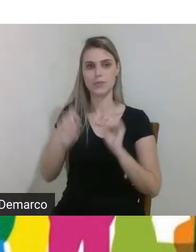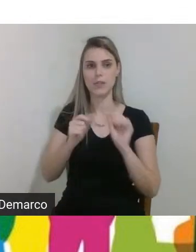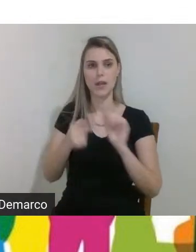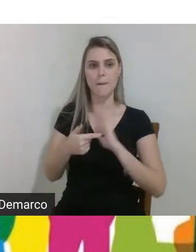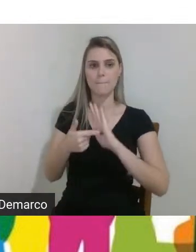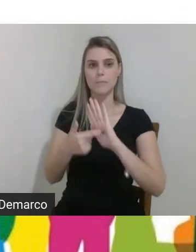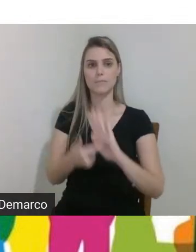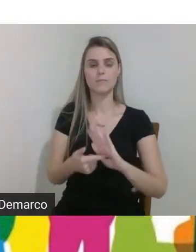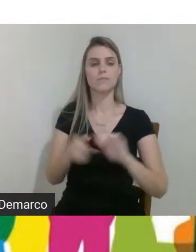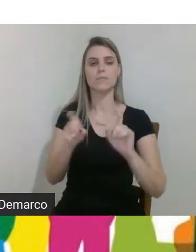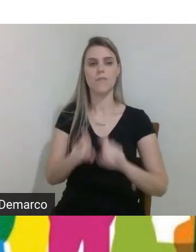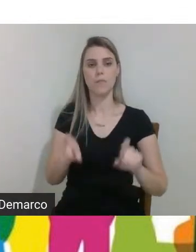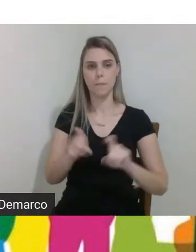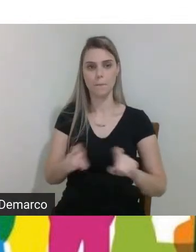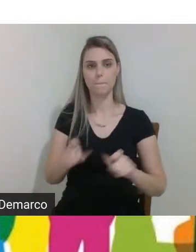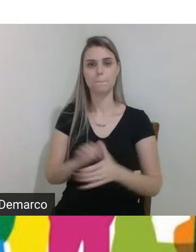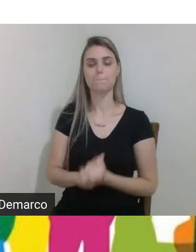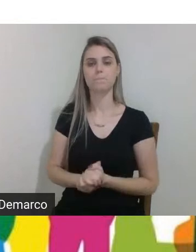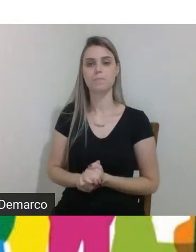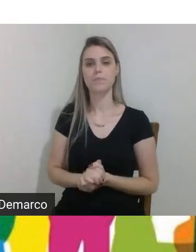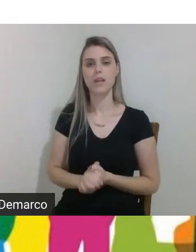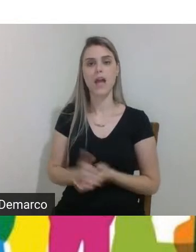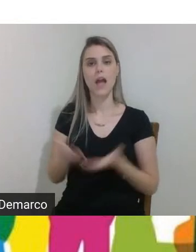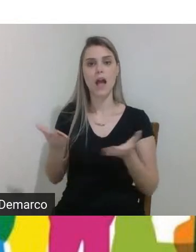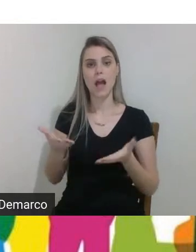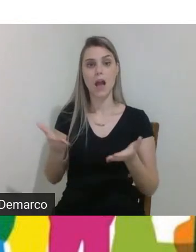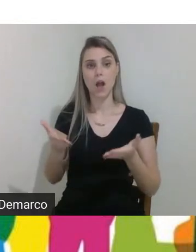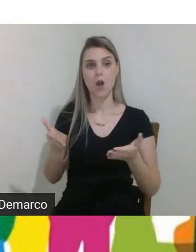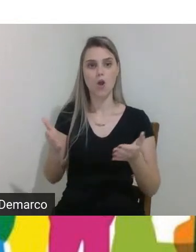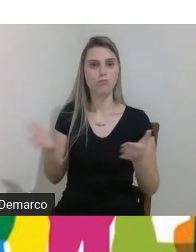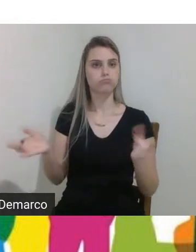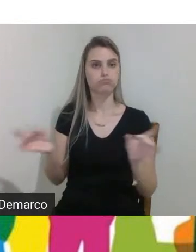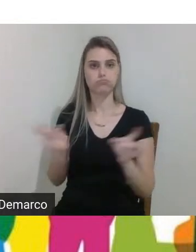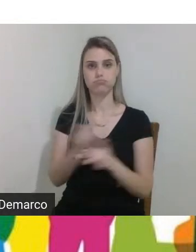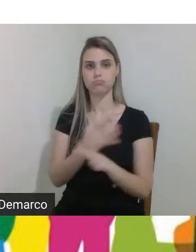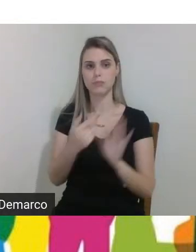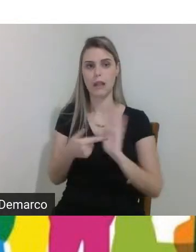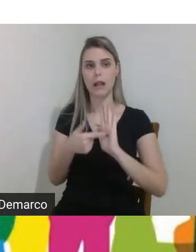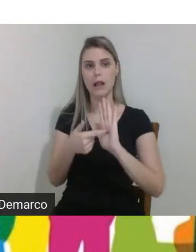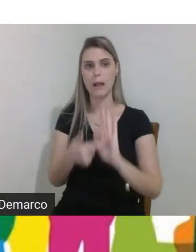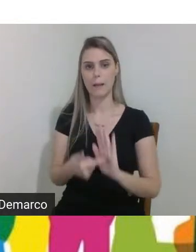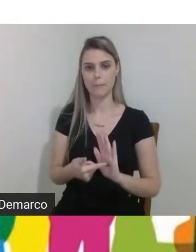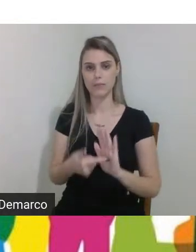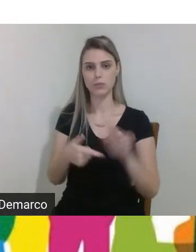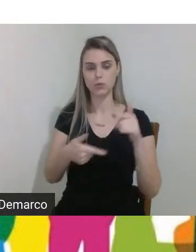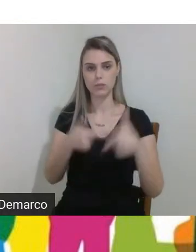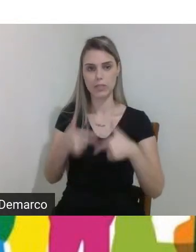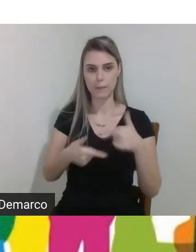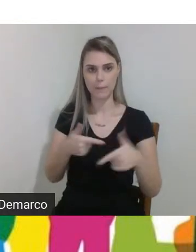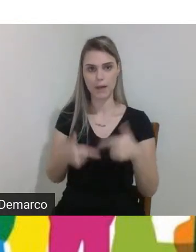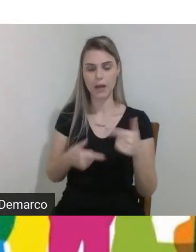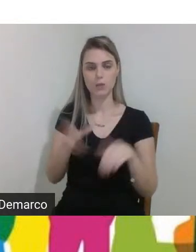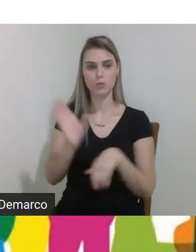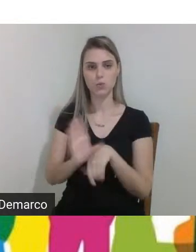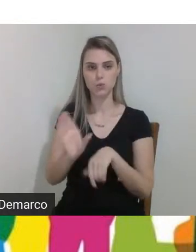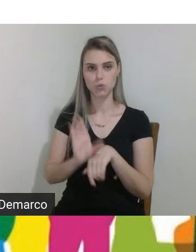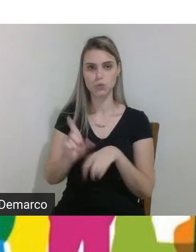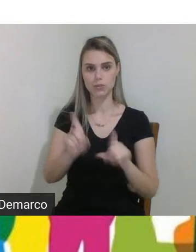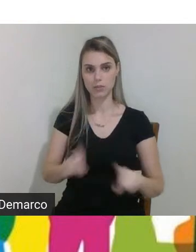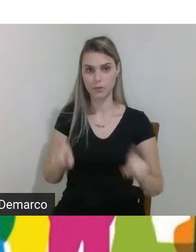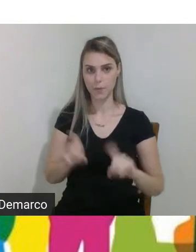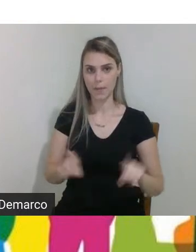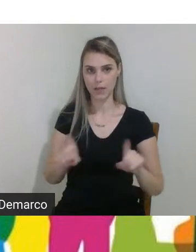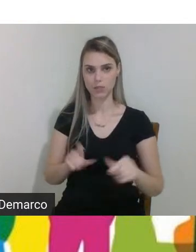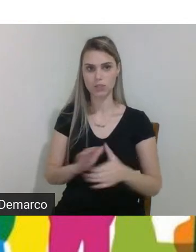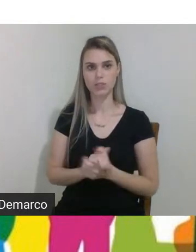informática nós fecharemos esse primeiro bloco de apresentações dos trabalhos do curso de informática